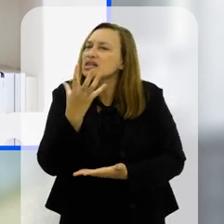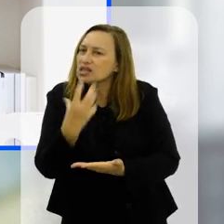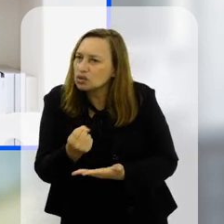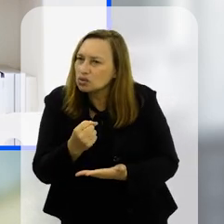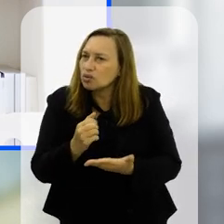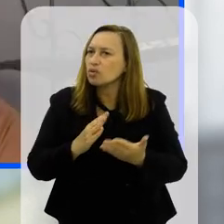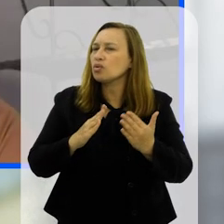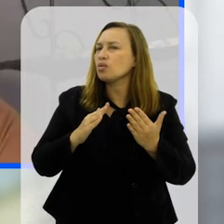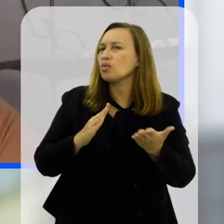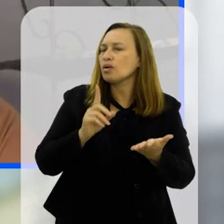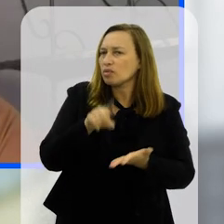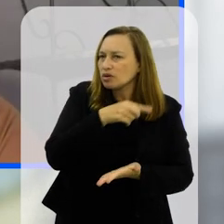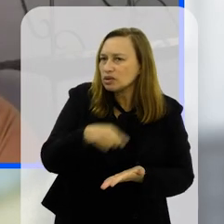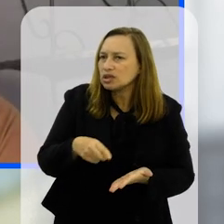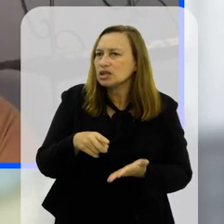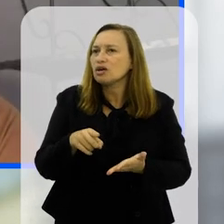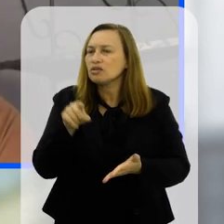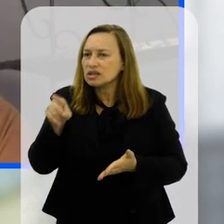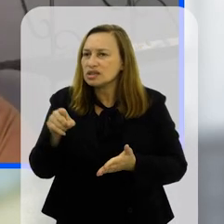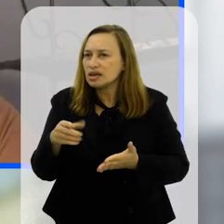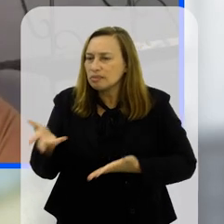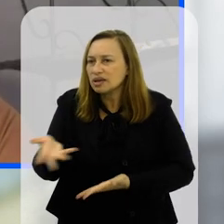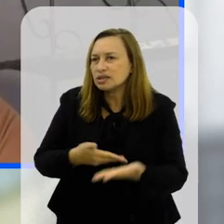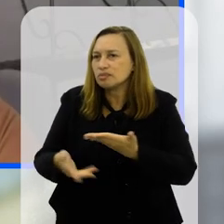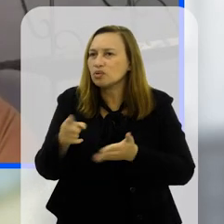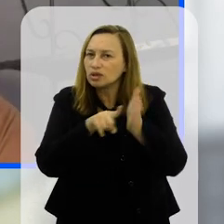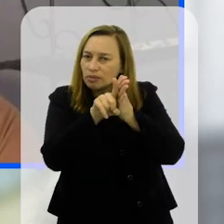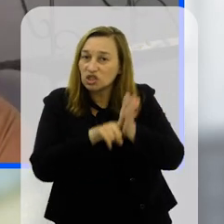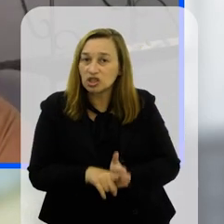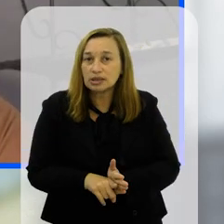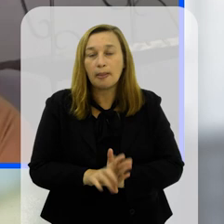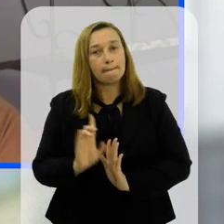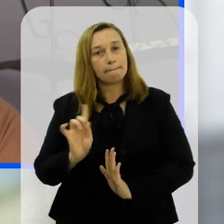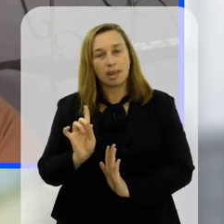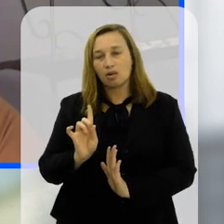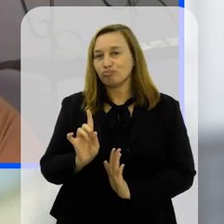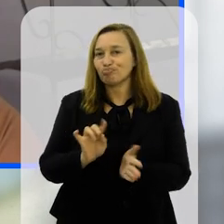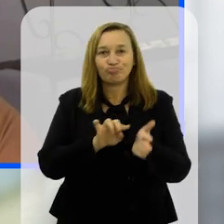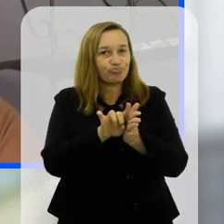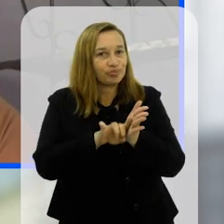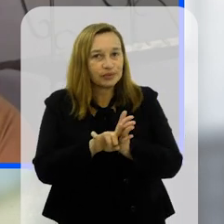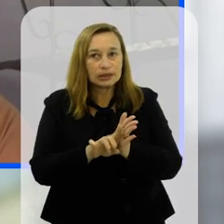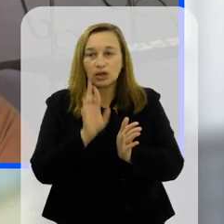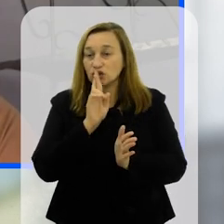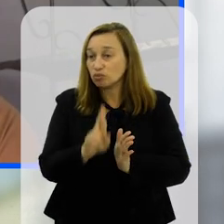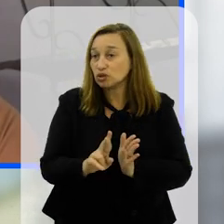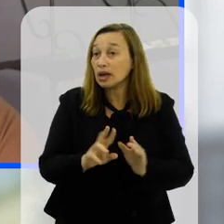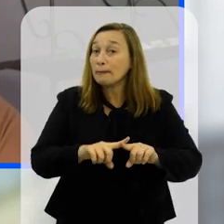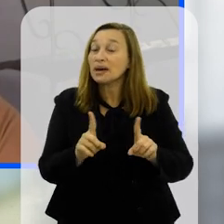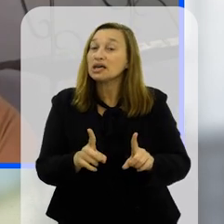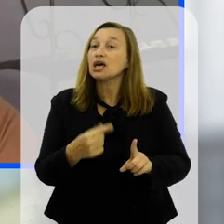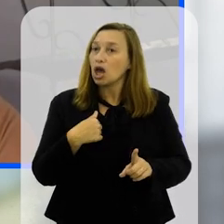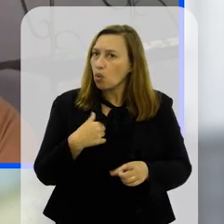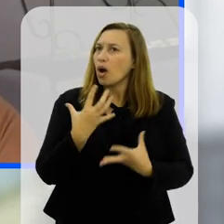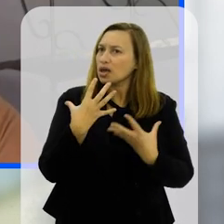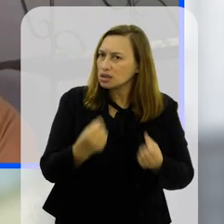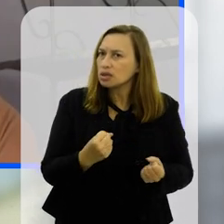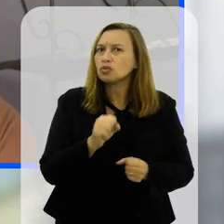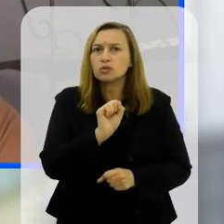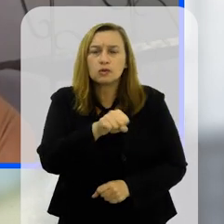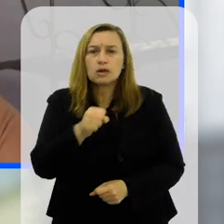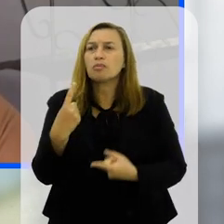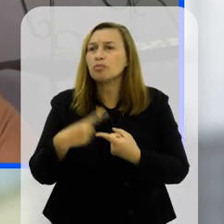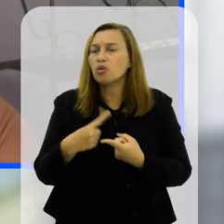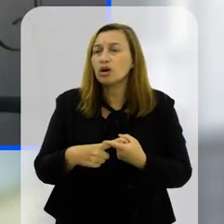favor dessa proibição? Chegou a participar dessa pesquisa? Não, eu não participei da pesquisa porém, eu sou muito a favor